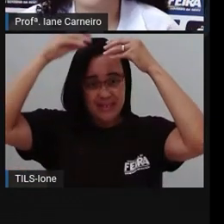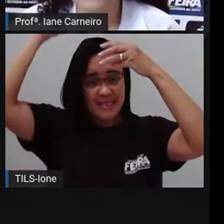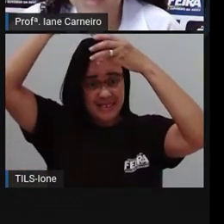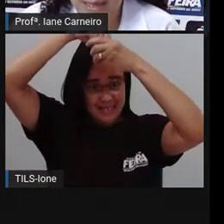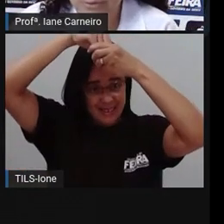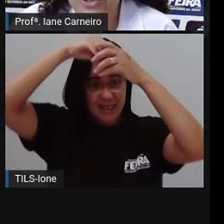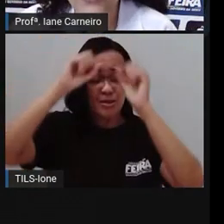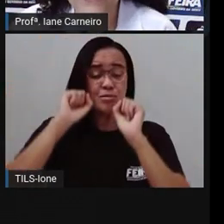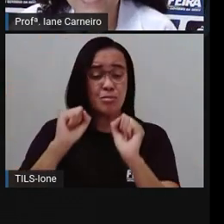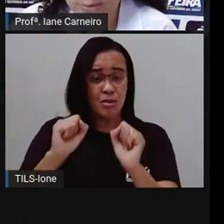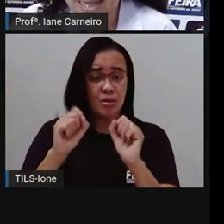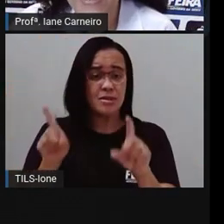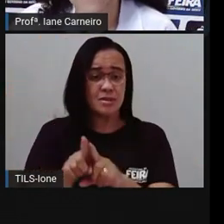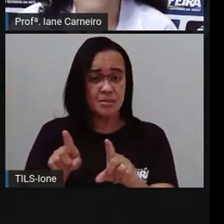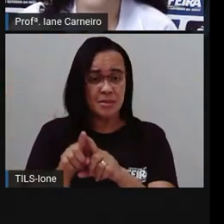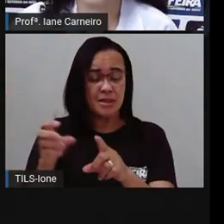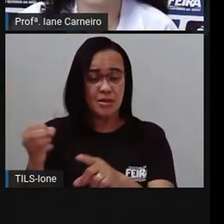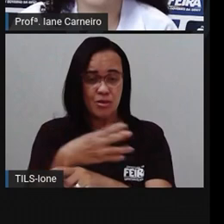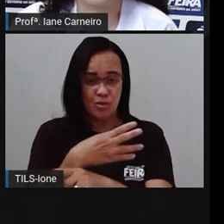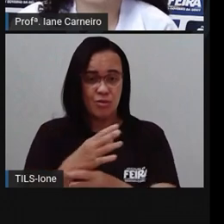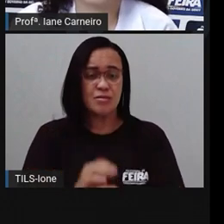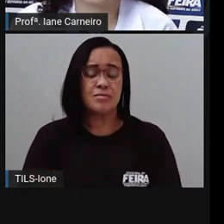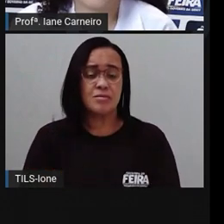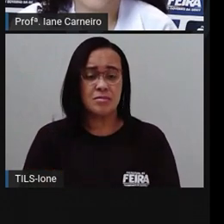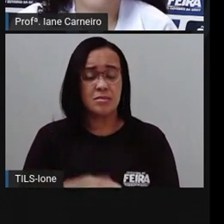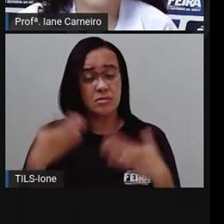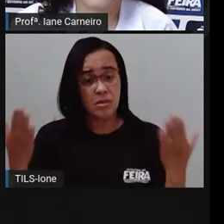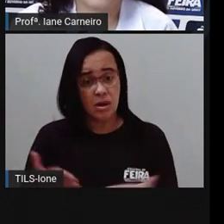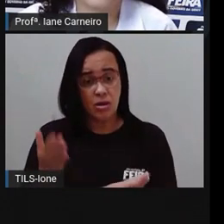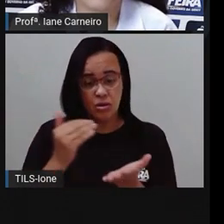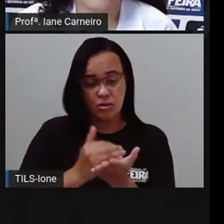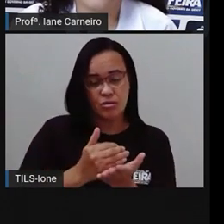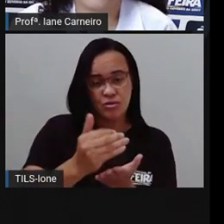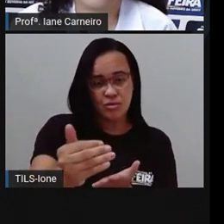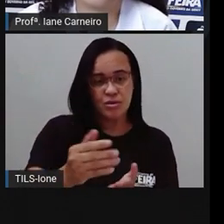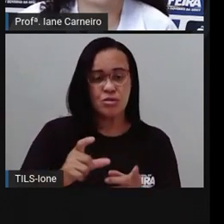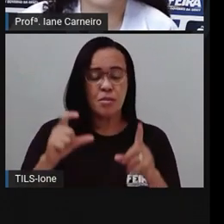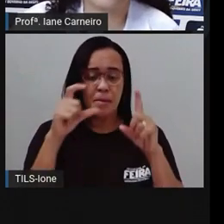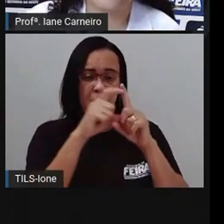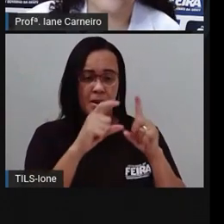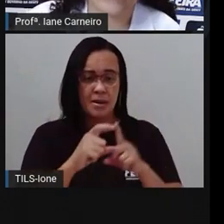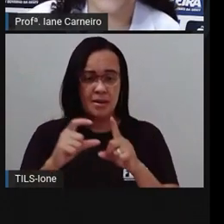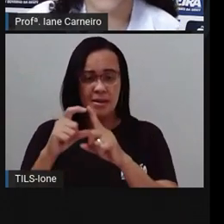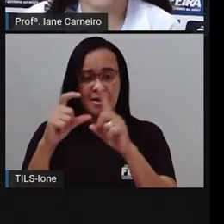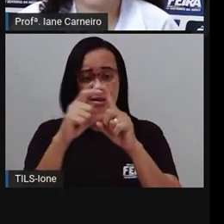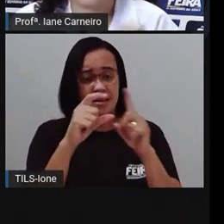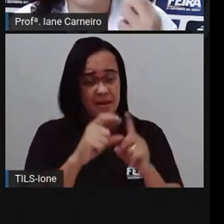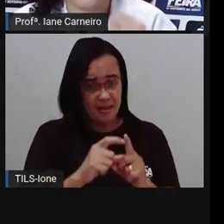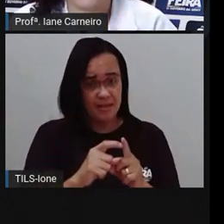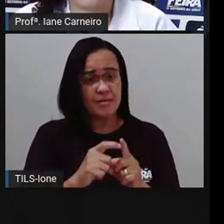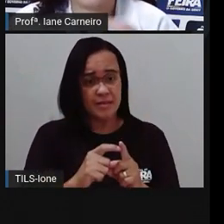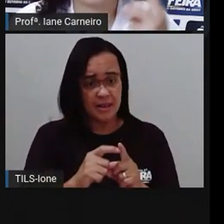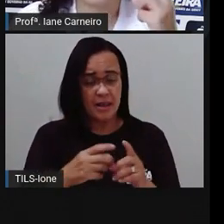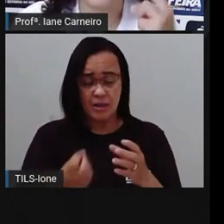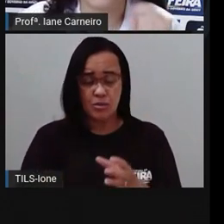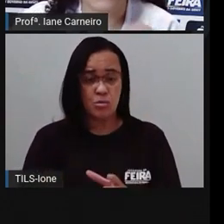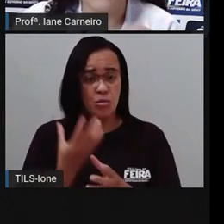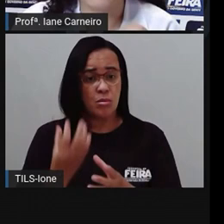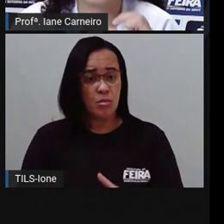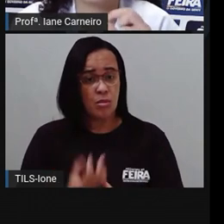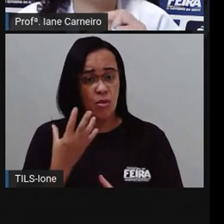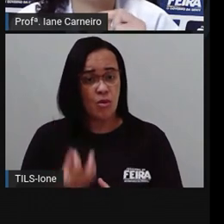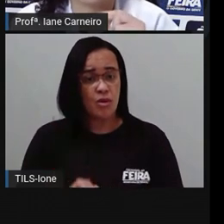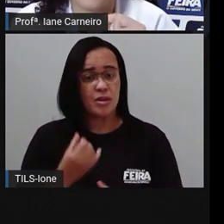Então vamos lá, continuando, né, lembrando que as palavras aqui, ó, as palavras desse poema, né, elas têm